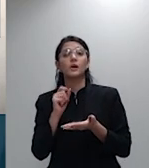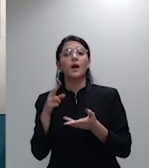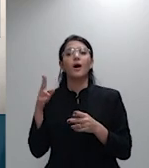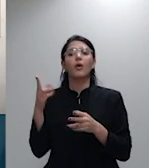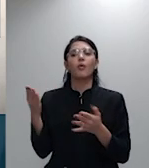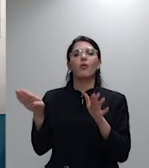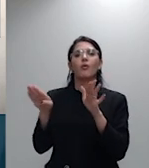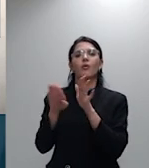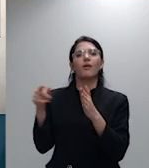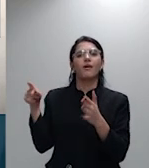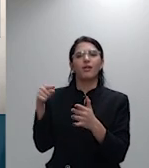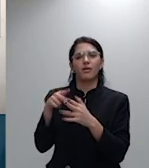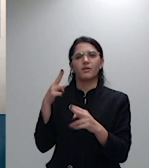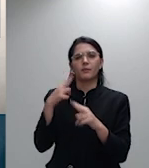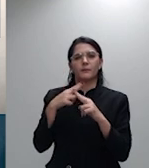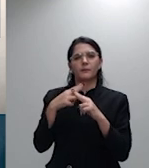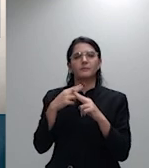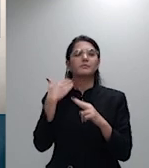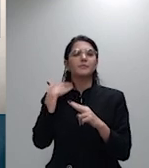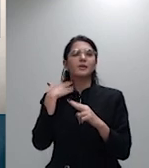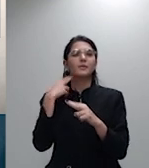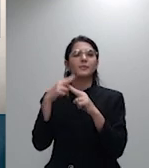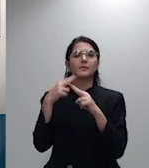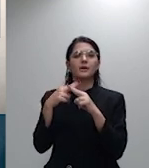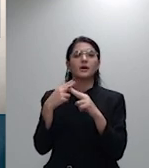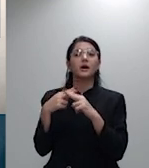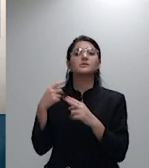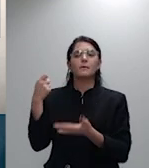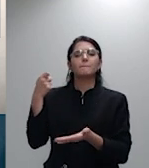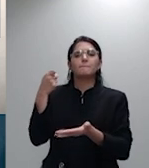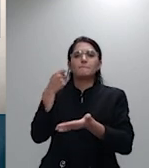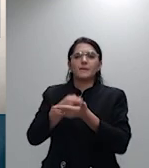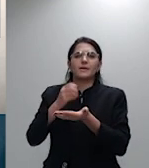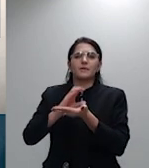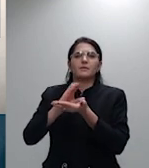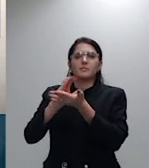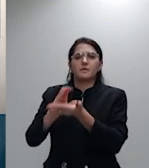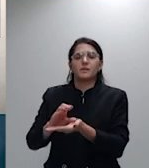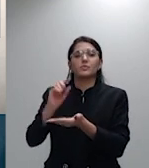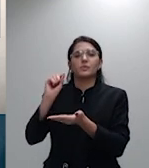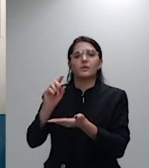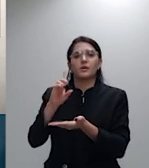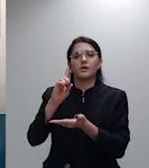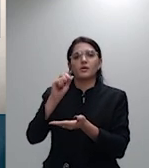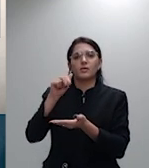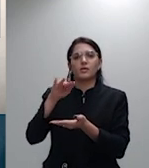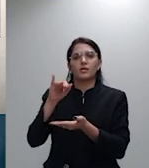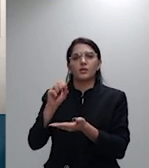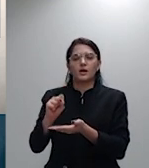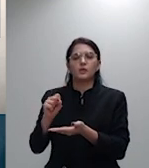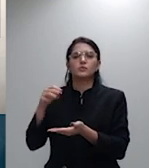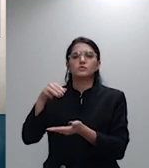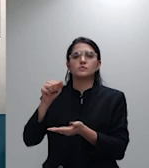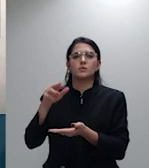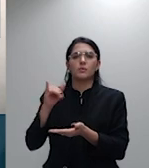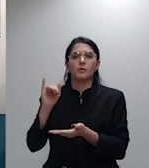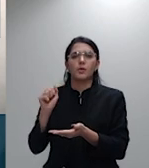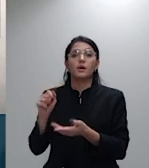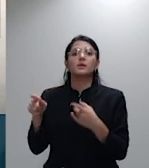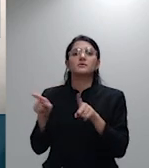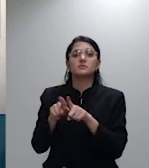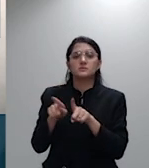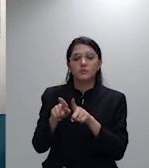morais em favor do espólio de César e outros pela supressão do uso de uma área de 10 alteiros